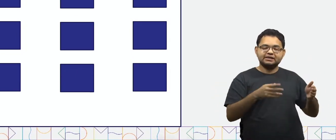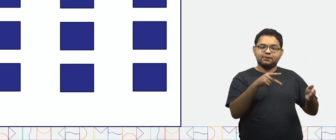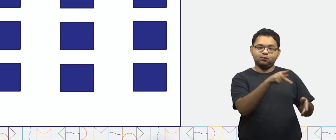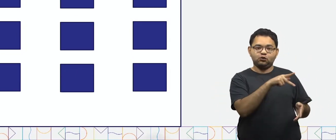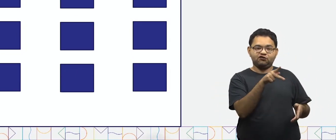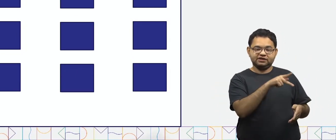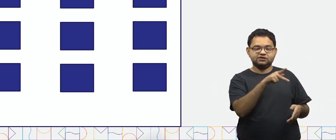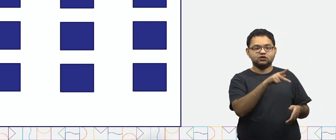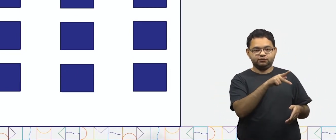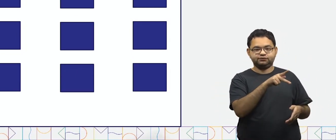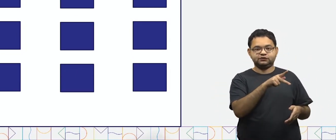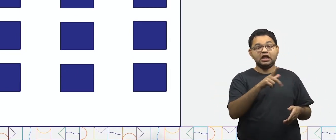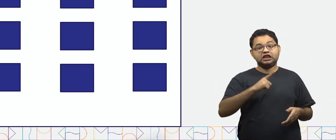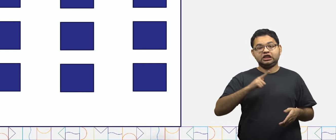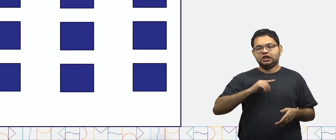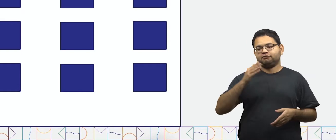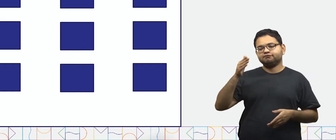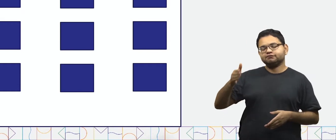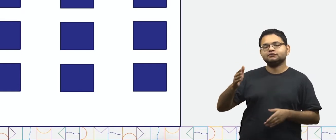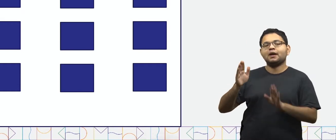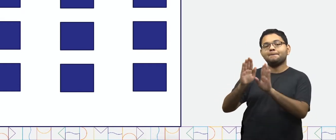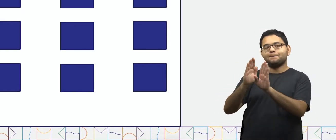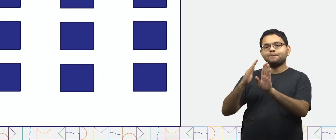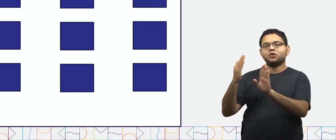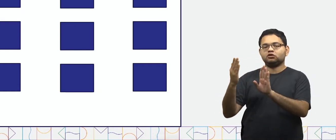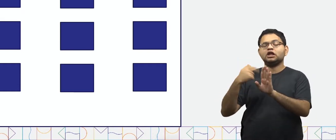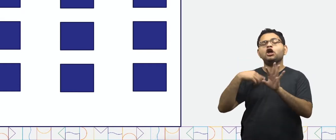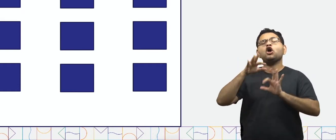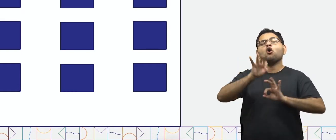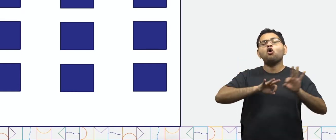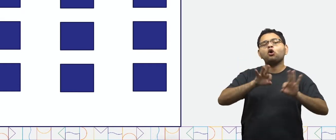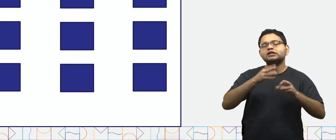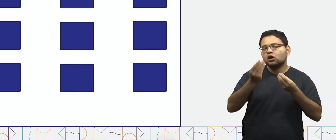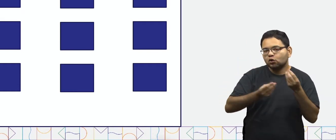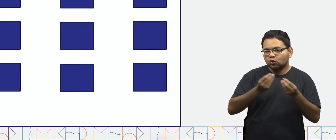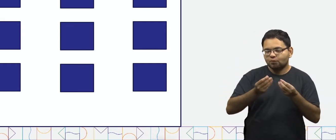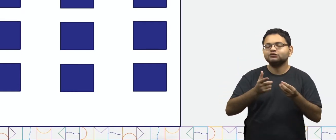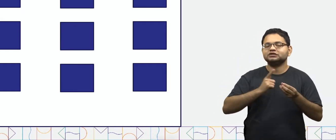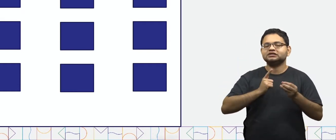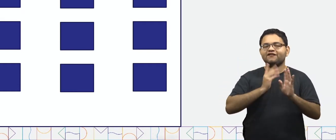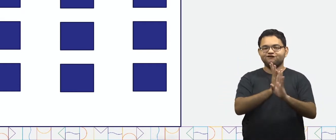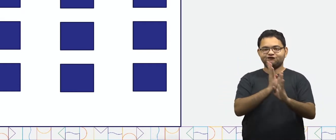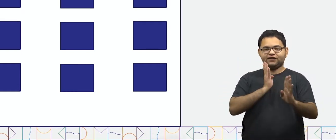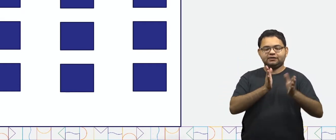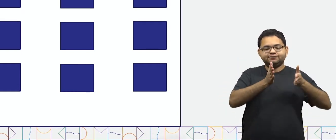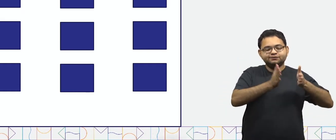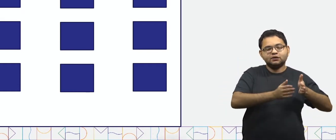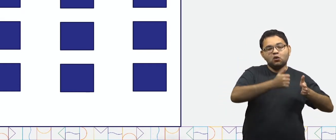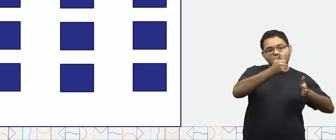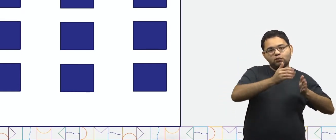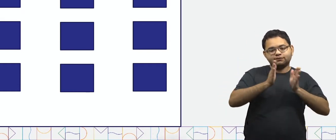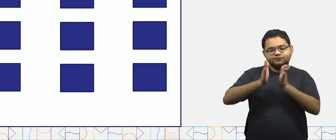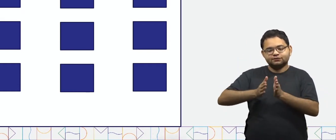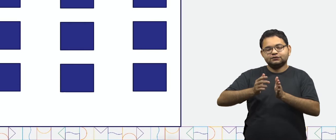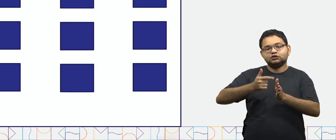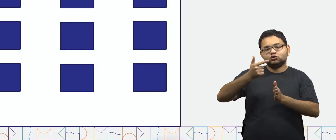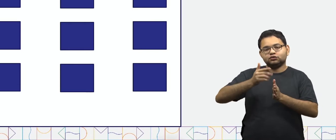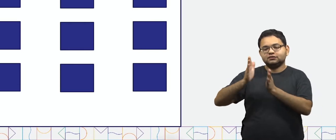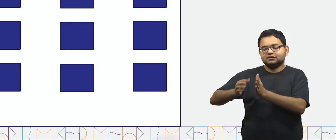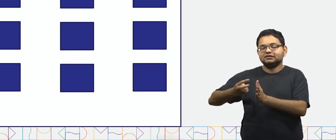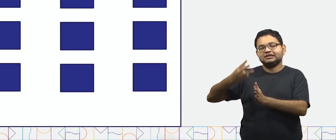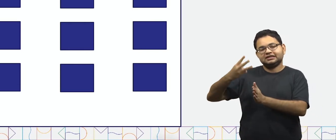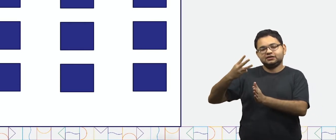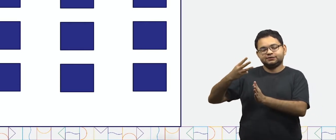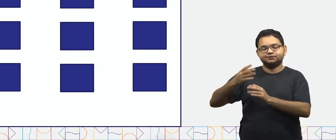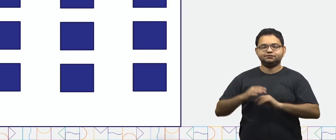professor. Aqui é a porta e eu organizava a minha turma por filas. fila 1, 2